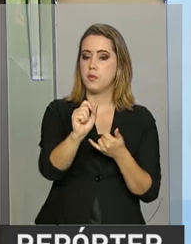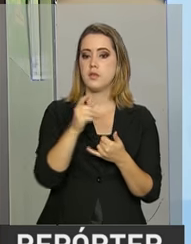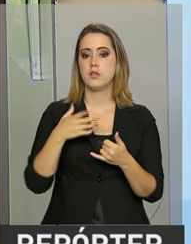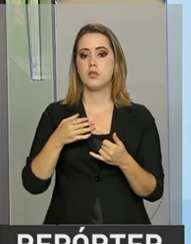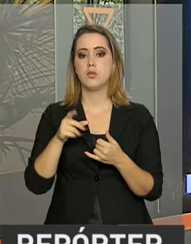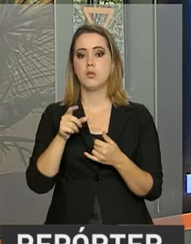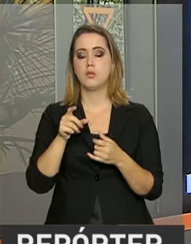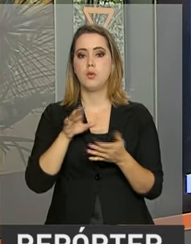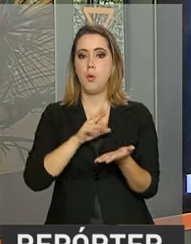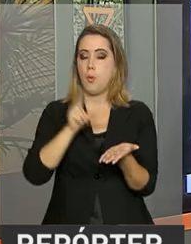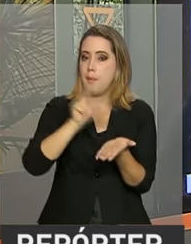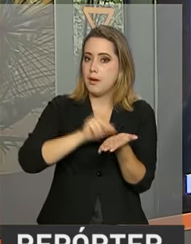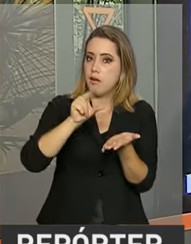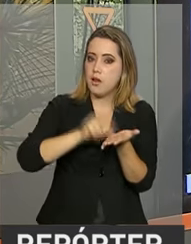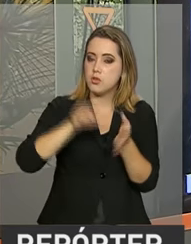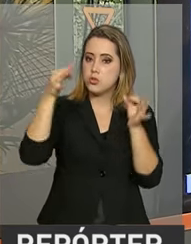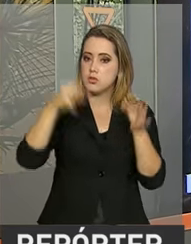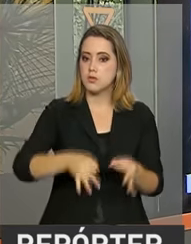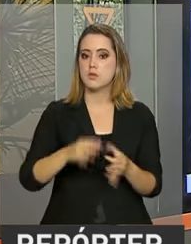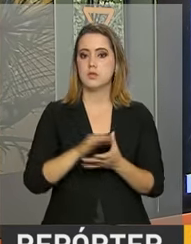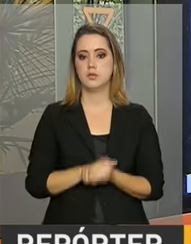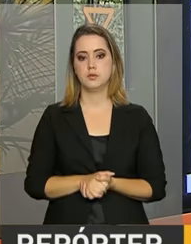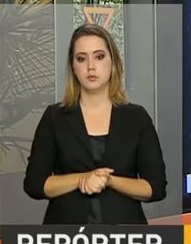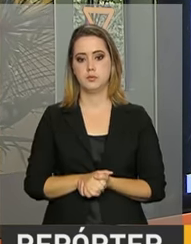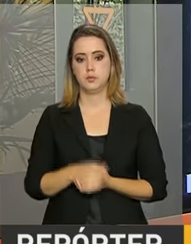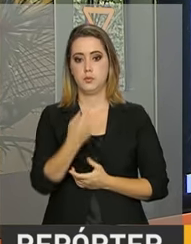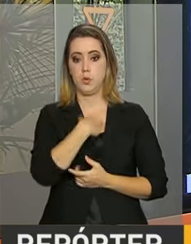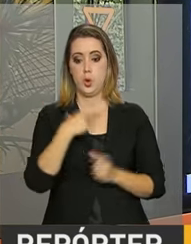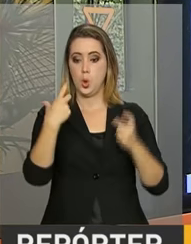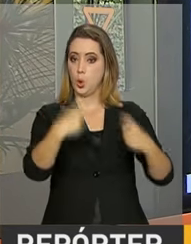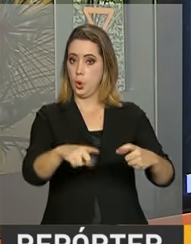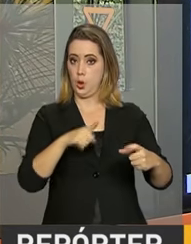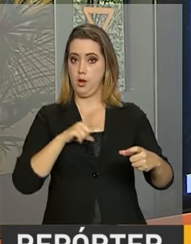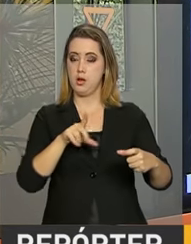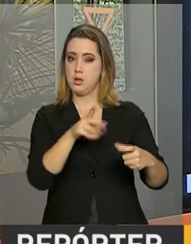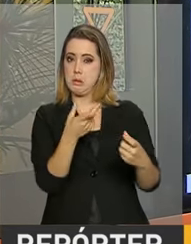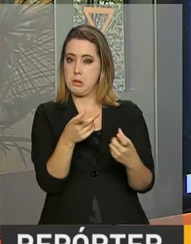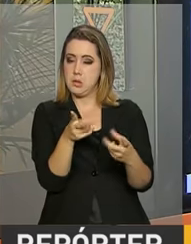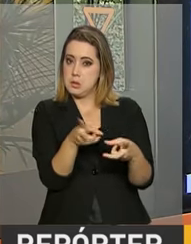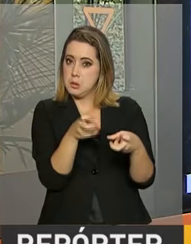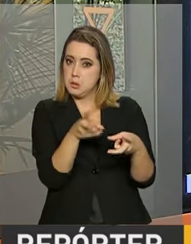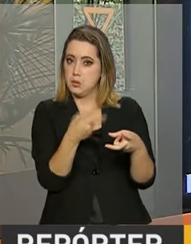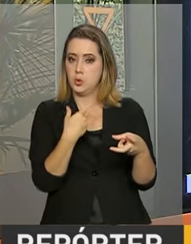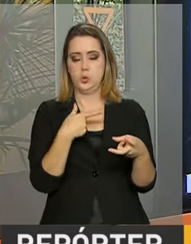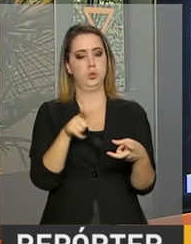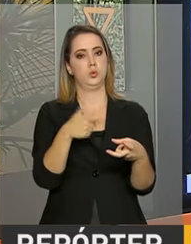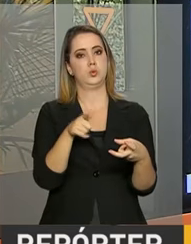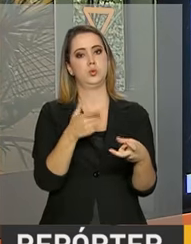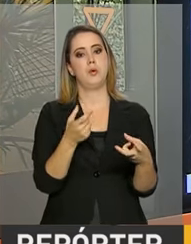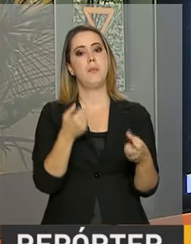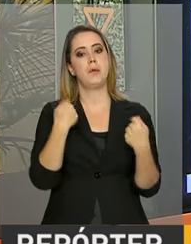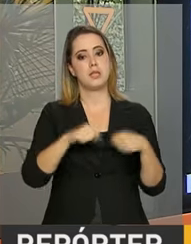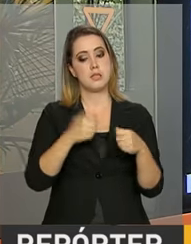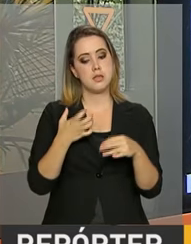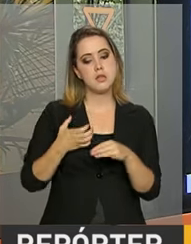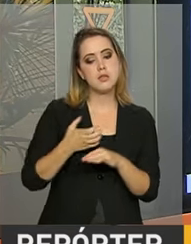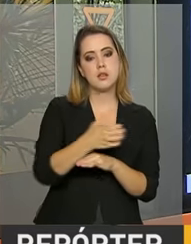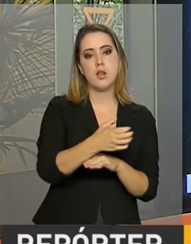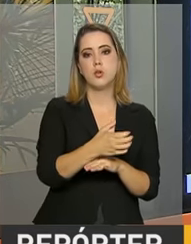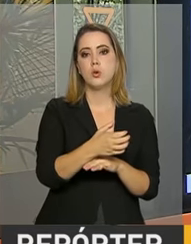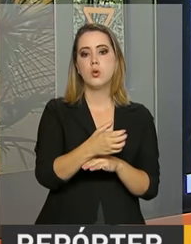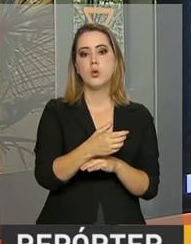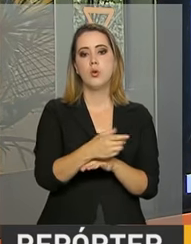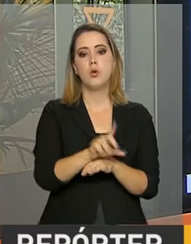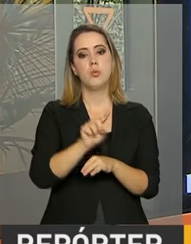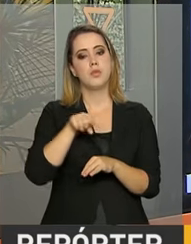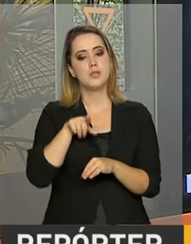de precisão. Na cabine nós temos um sensor, ou seja, ele não serve, não faz nada se não tiver um copo. E aperta o servir.